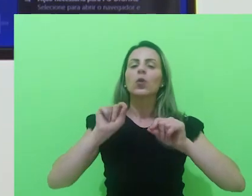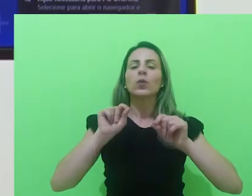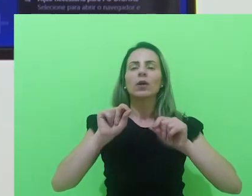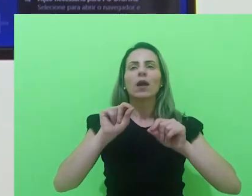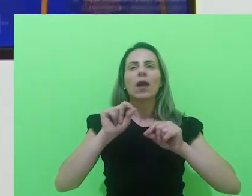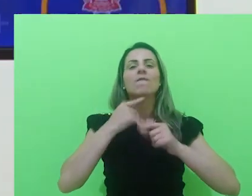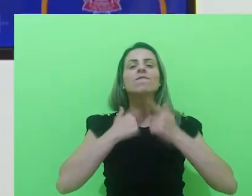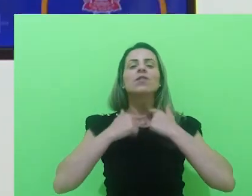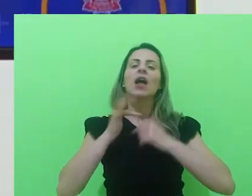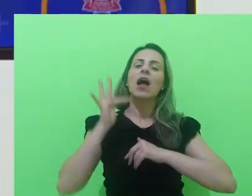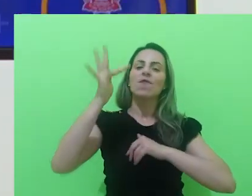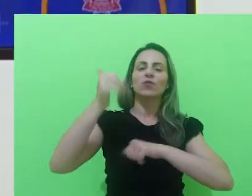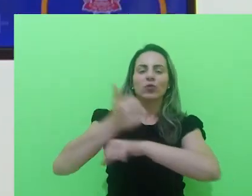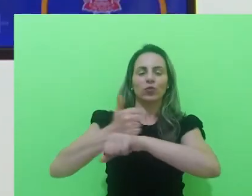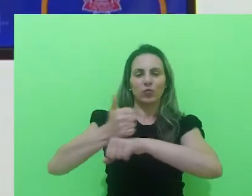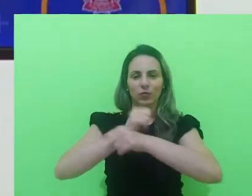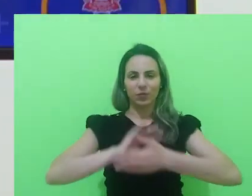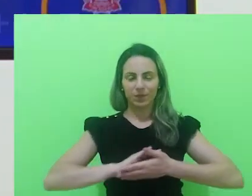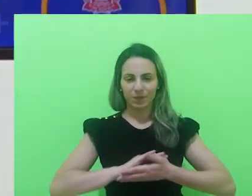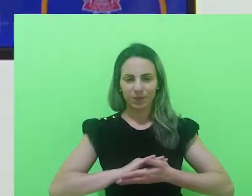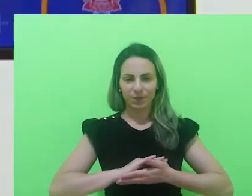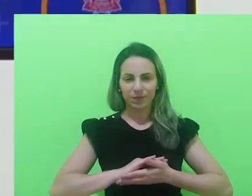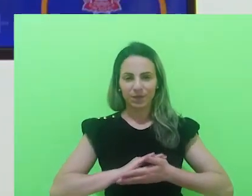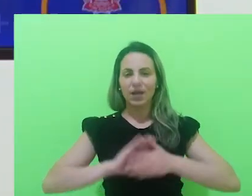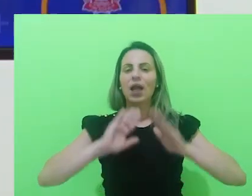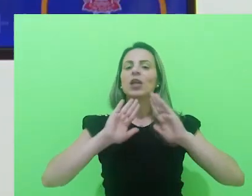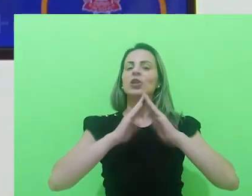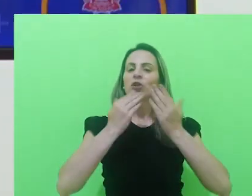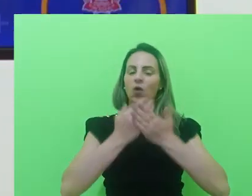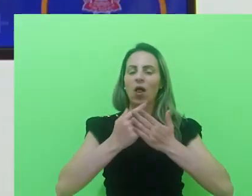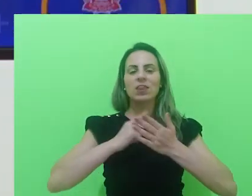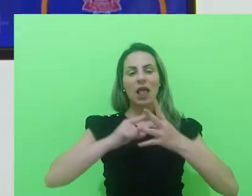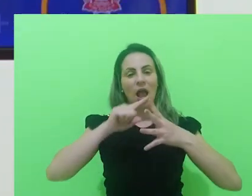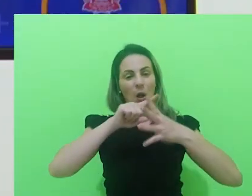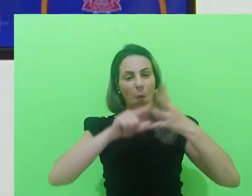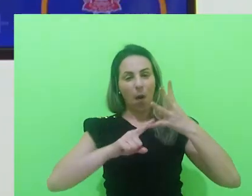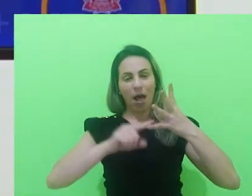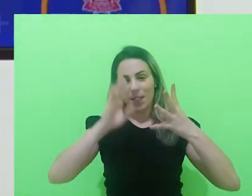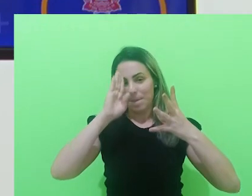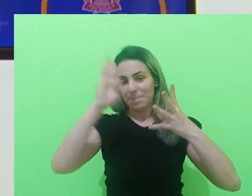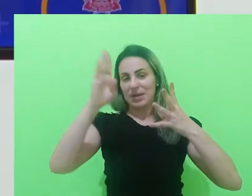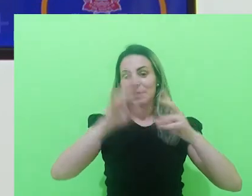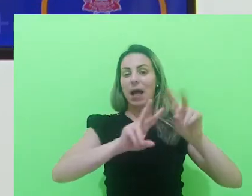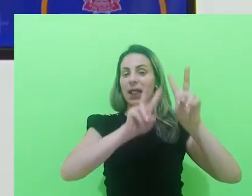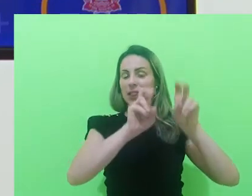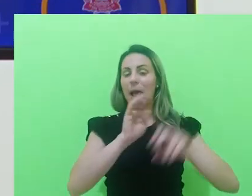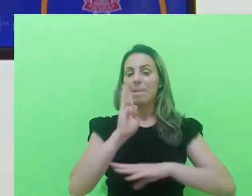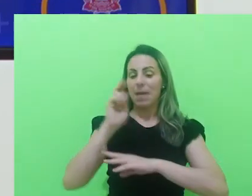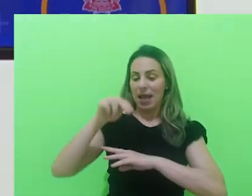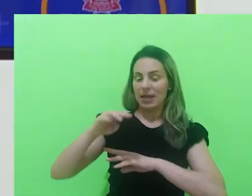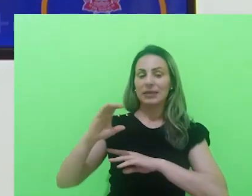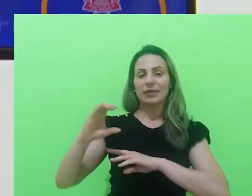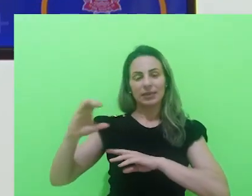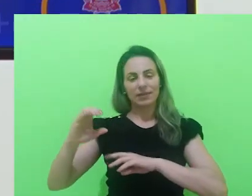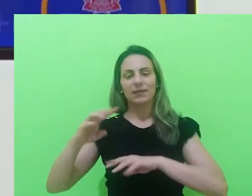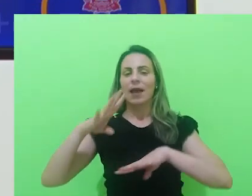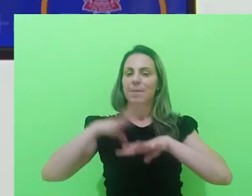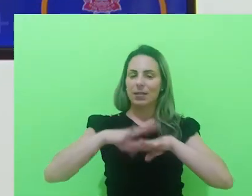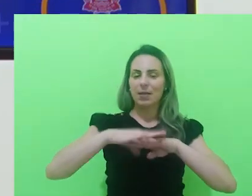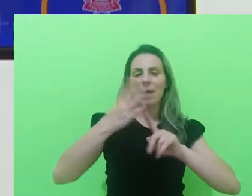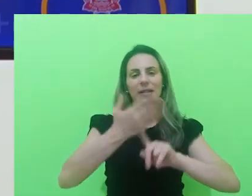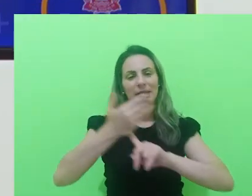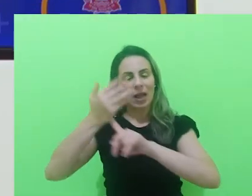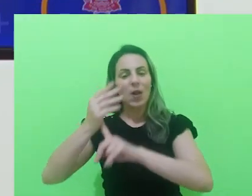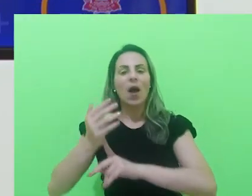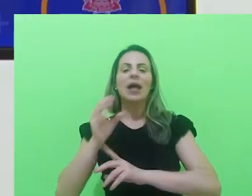que você quer para o futuro. As escolas vão ter que escolher dentre os quatro principais temas centrais do ABNCC, que é matemática e sociotecnologia,